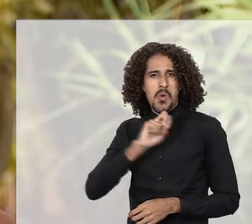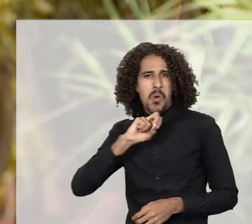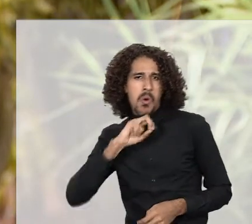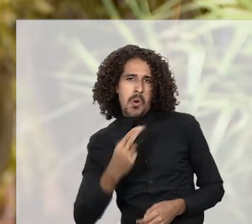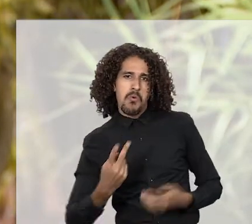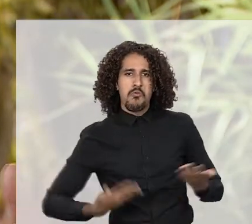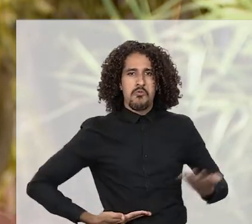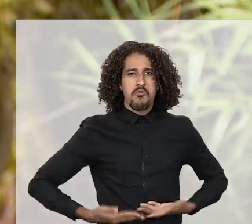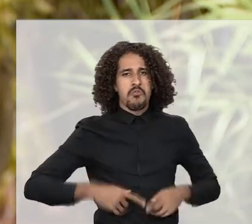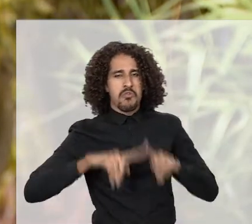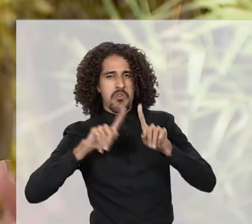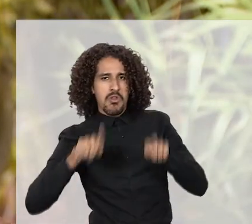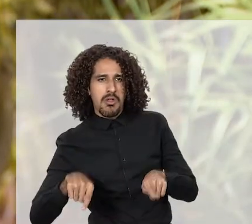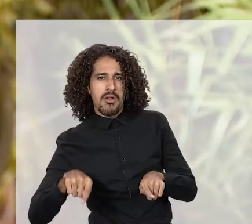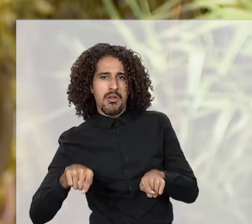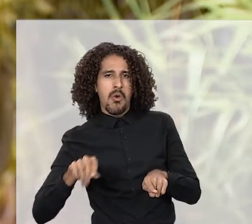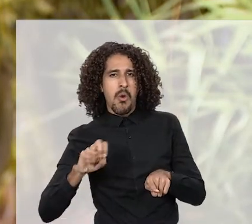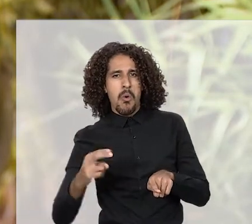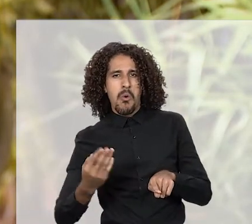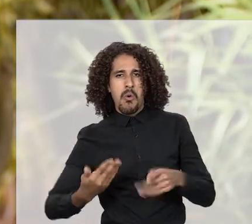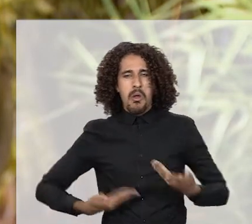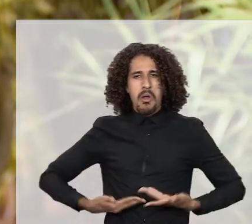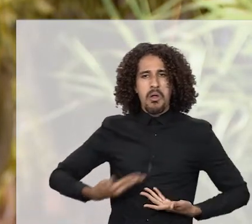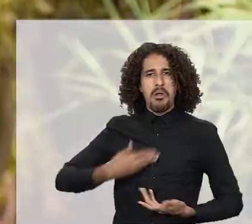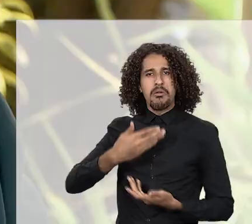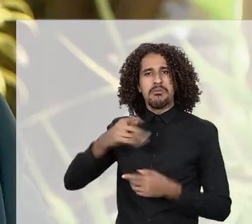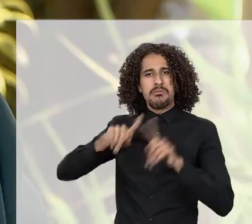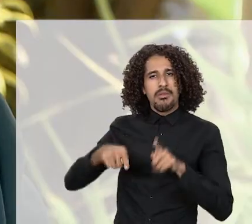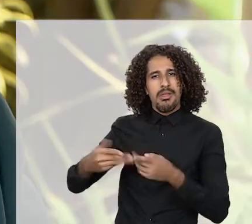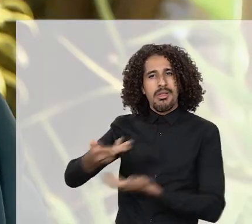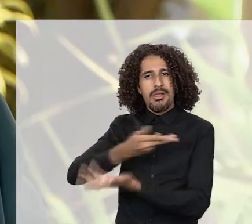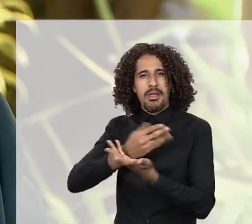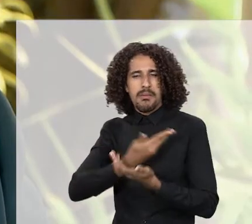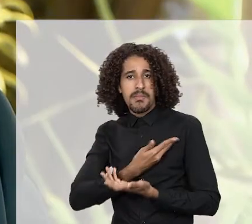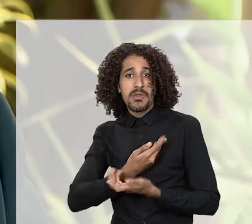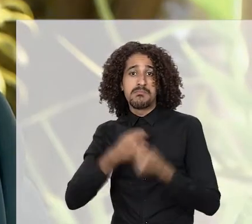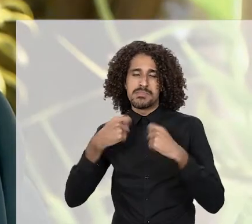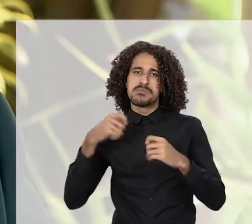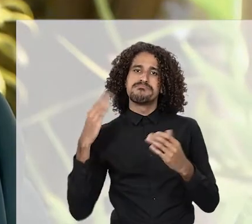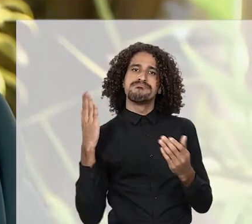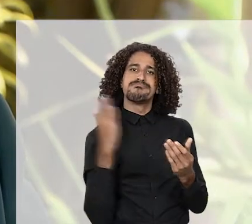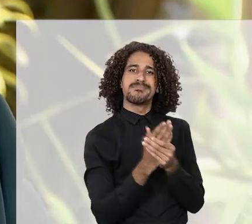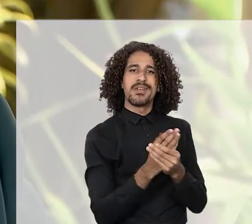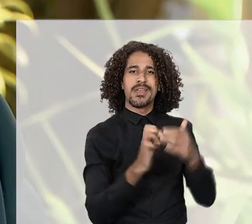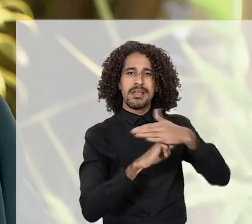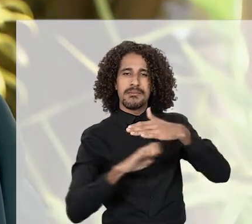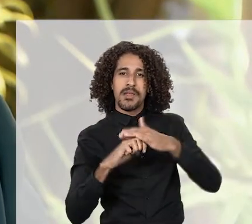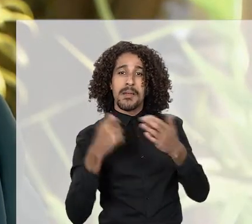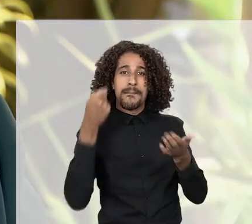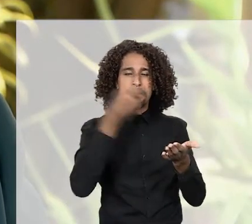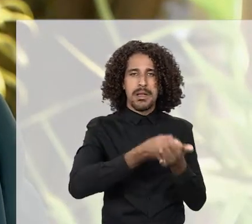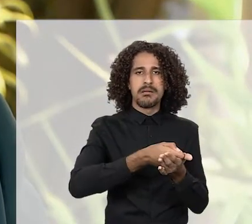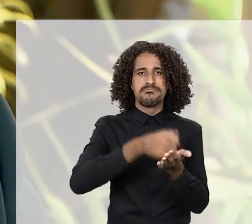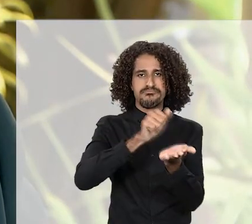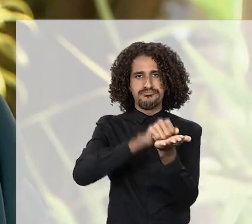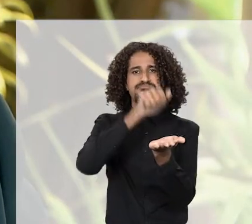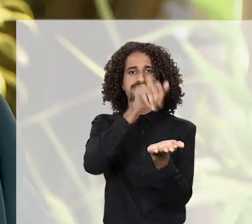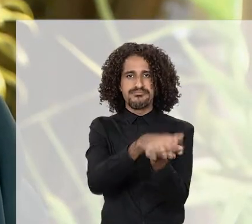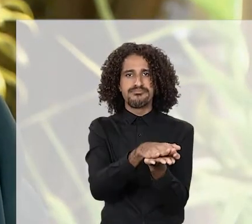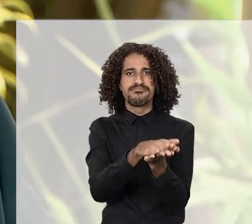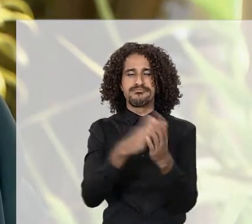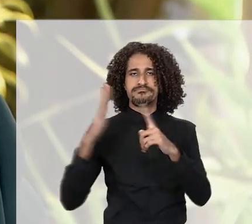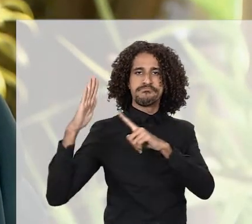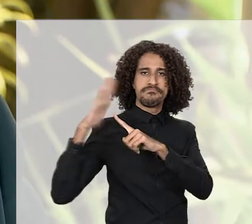seja de um colega em relação ao outro, condenar a empresa a pagamento de indenização